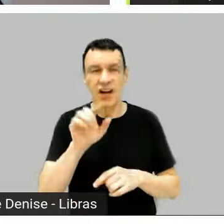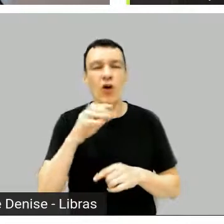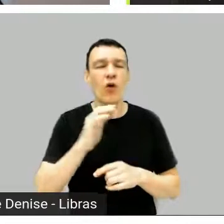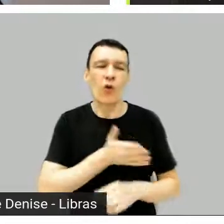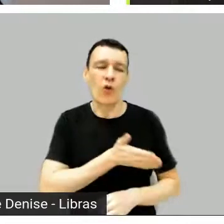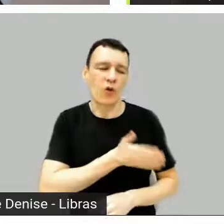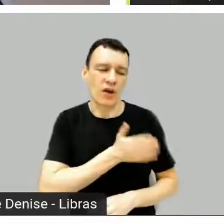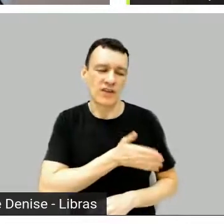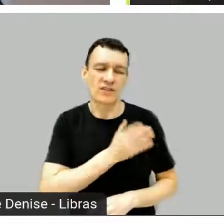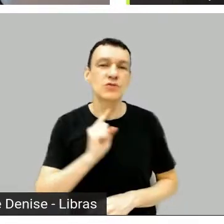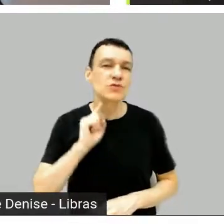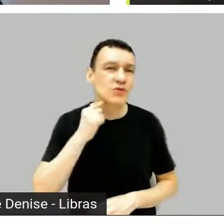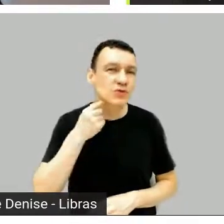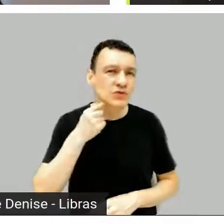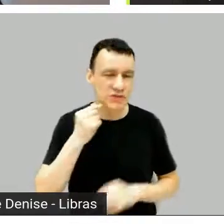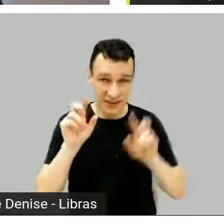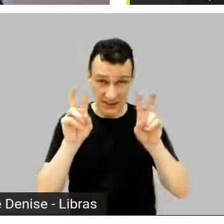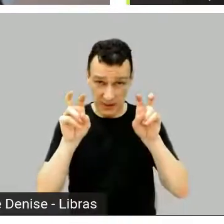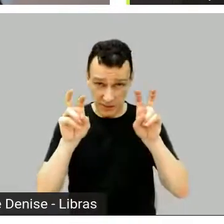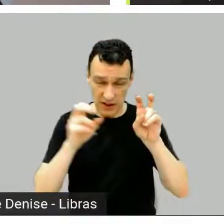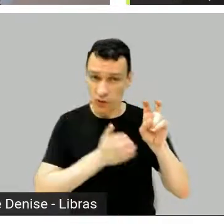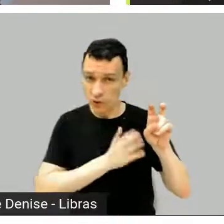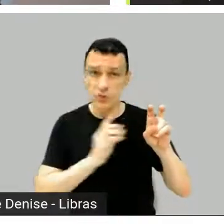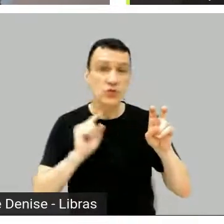e um roteiro legal e tudo.